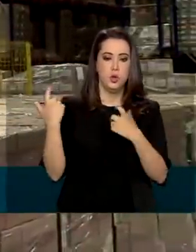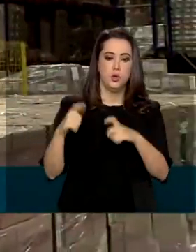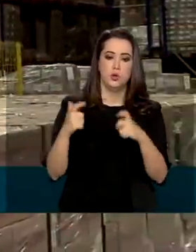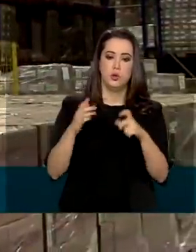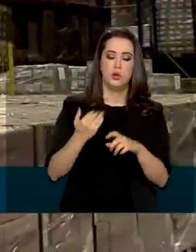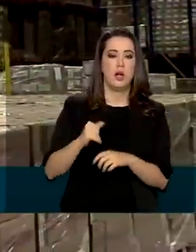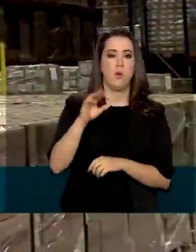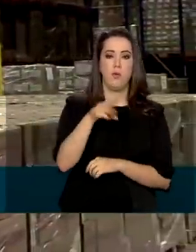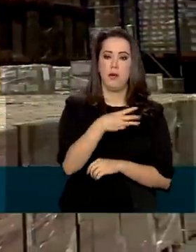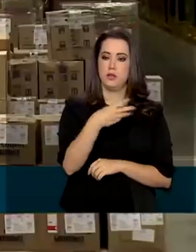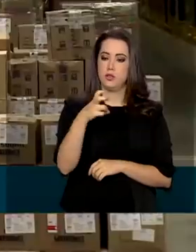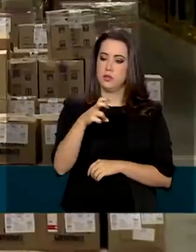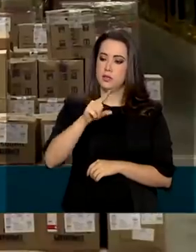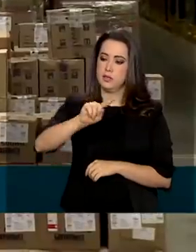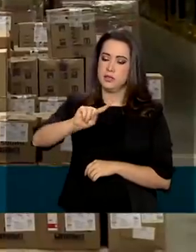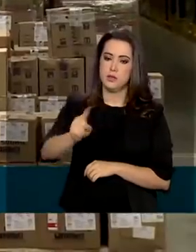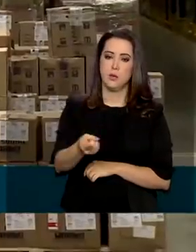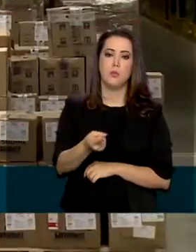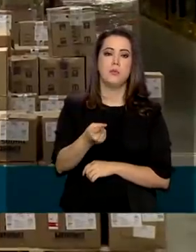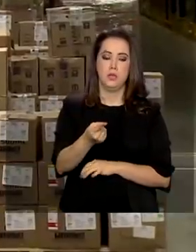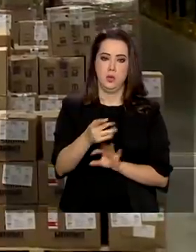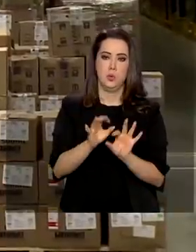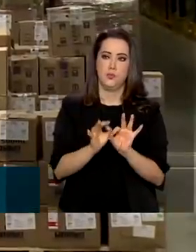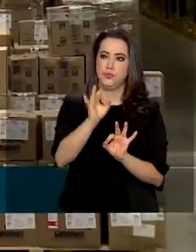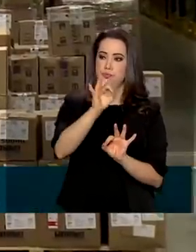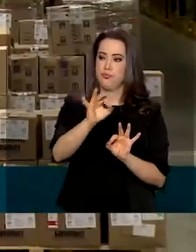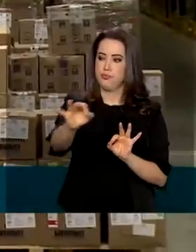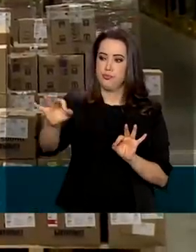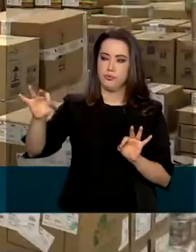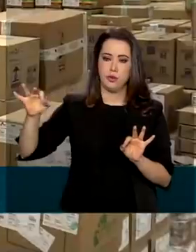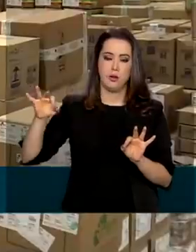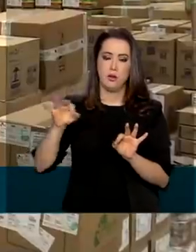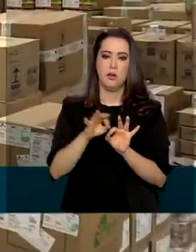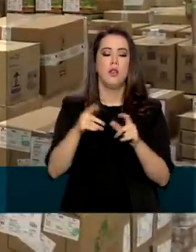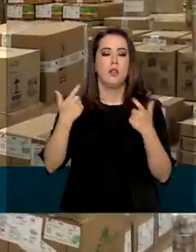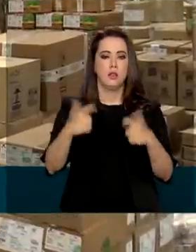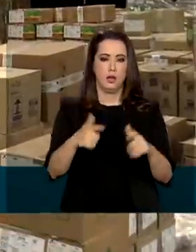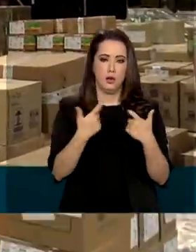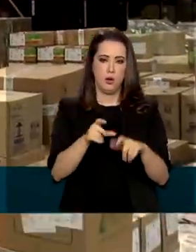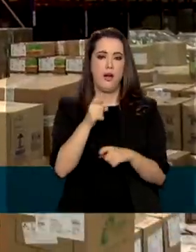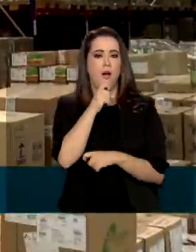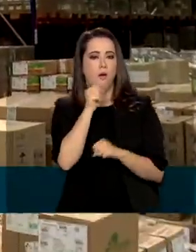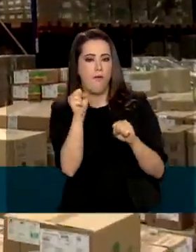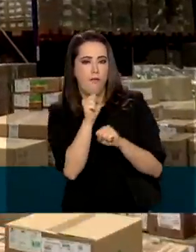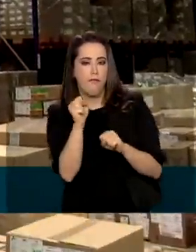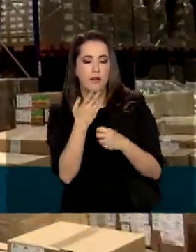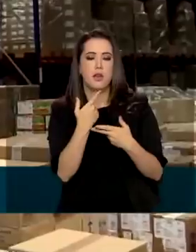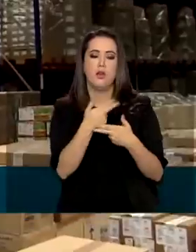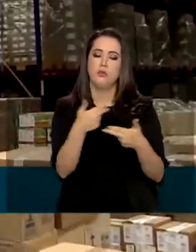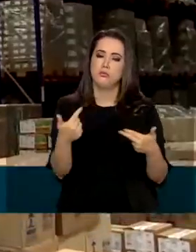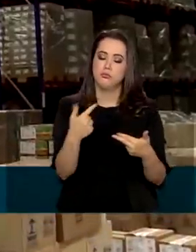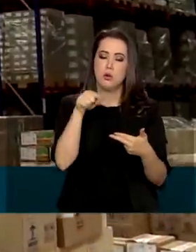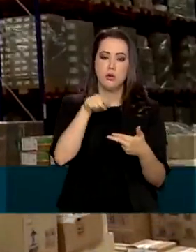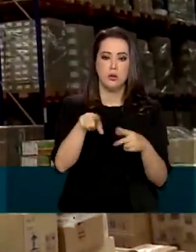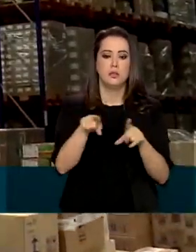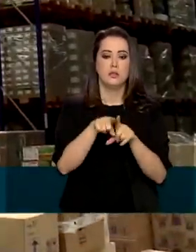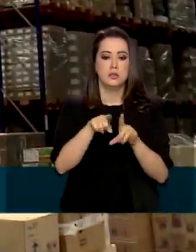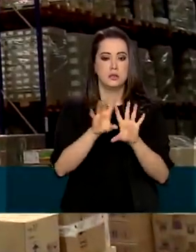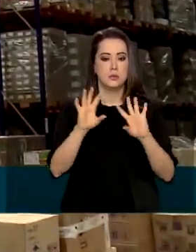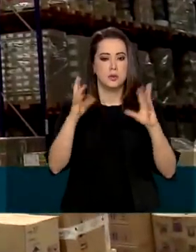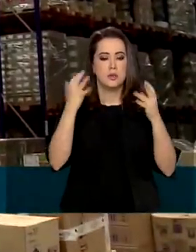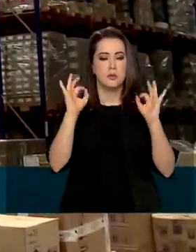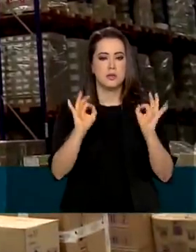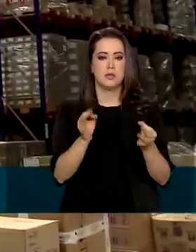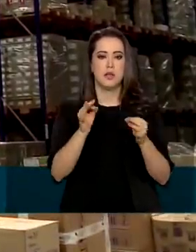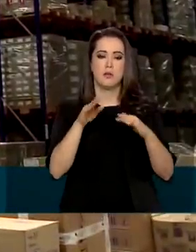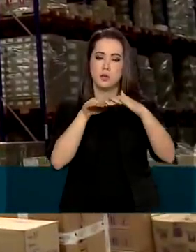mil metros quadrados, tem depósitos climatizados e câmeras frias, para armazenar medicamentos e